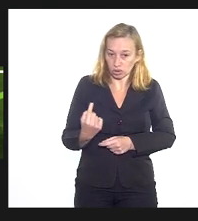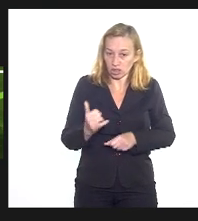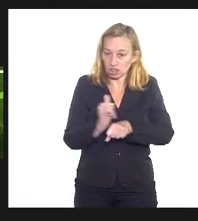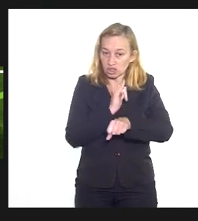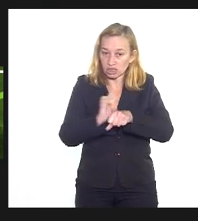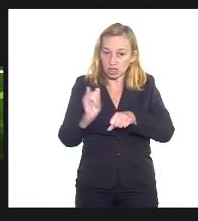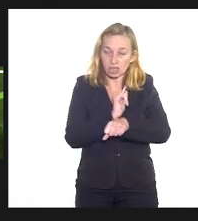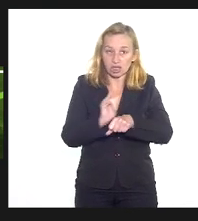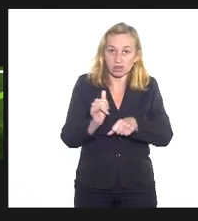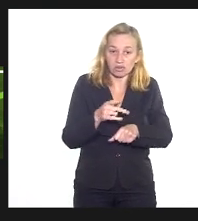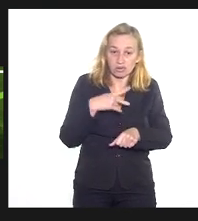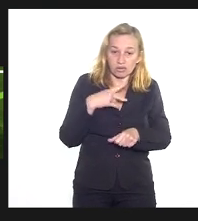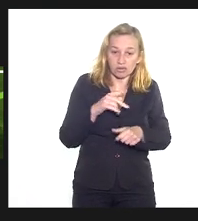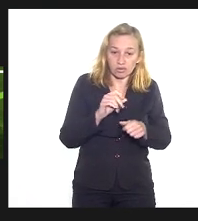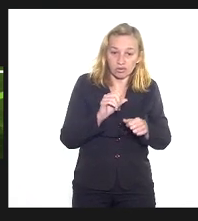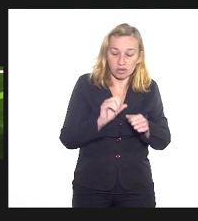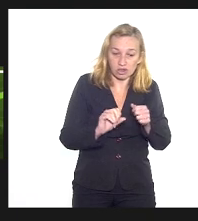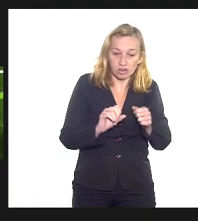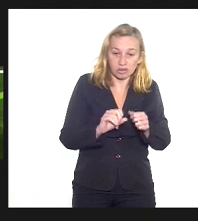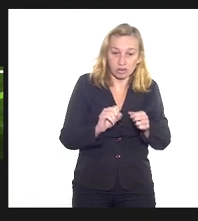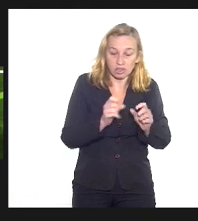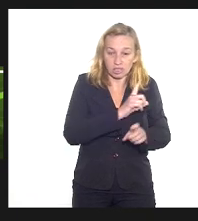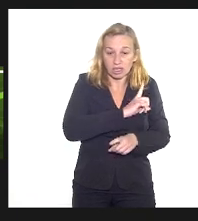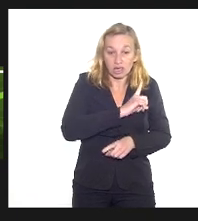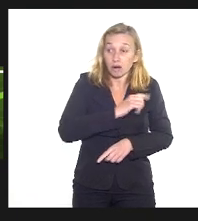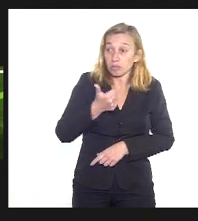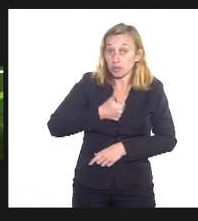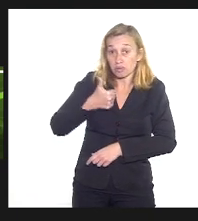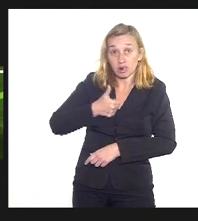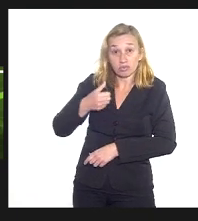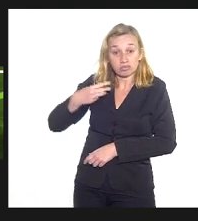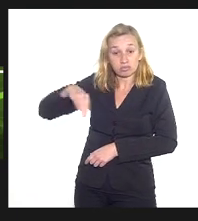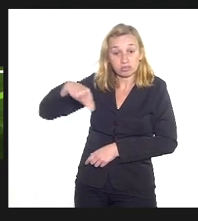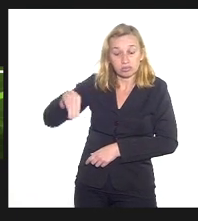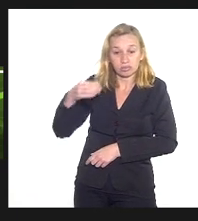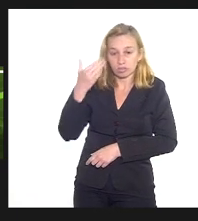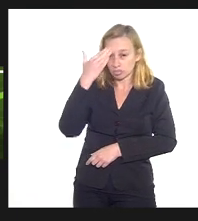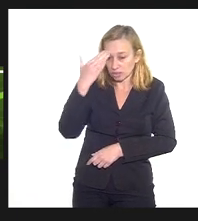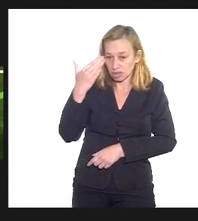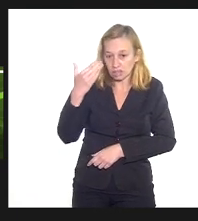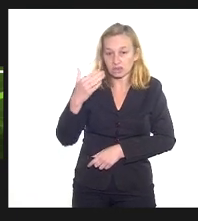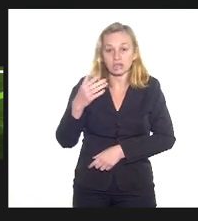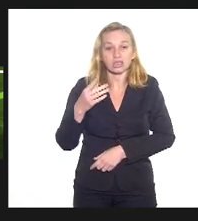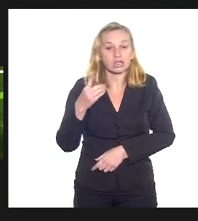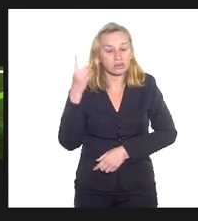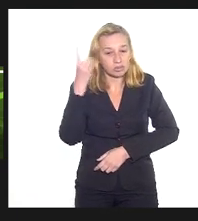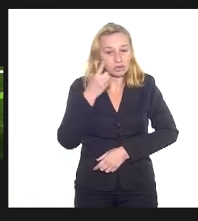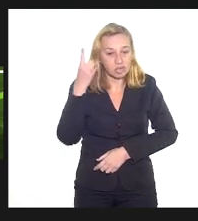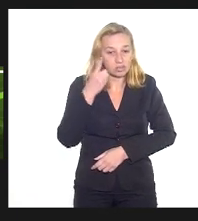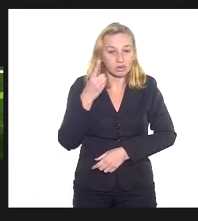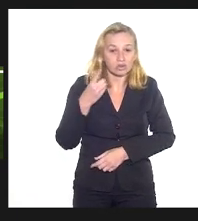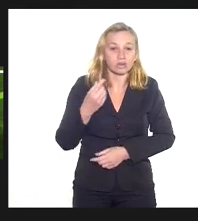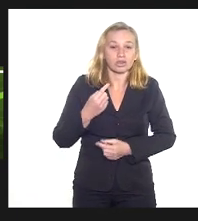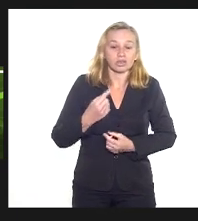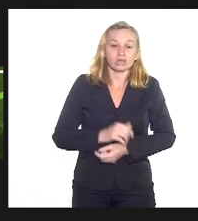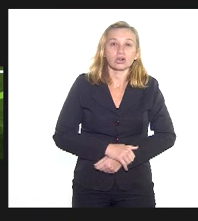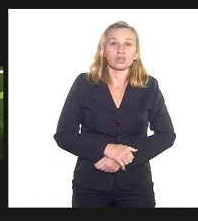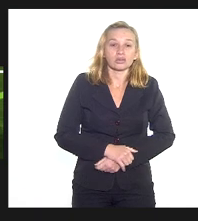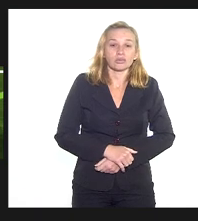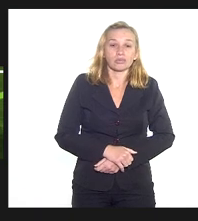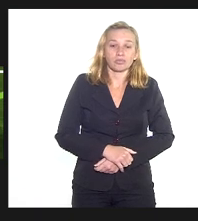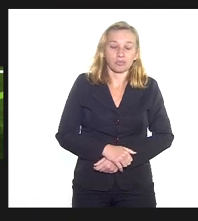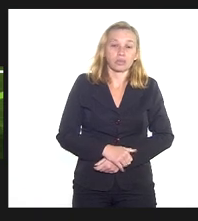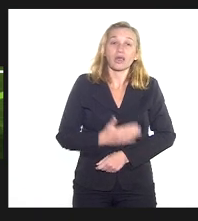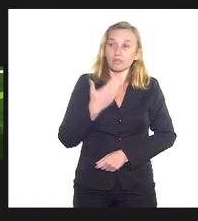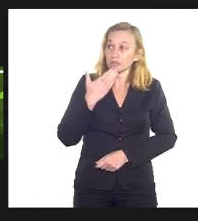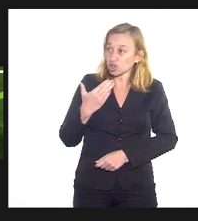essas delegacias, primeiro eu queria agradecer o deputado Mink, que eu tive no gabinete na sua comissão contra as discriminações e foi um pedido